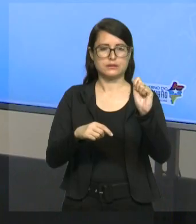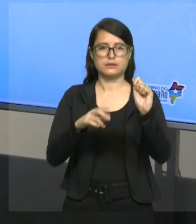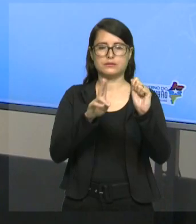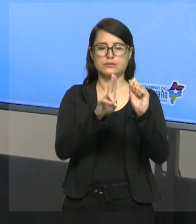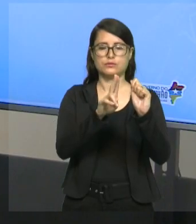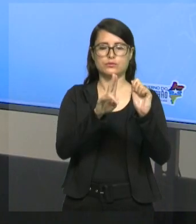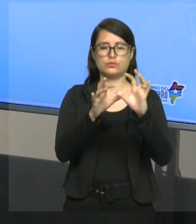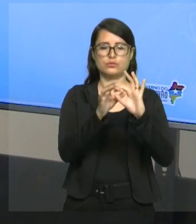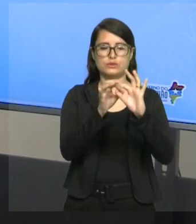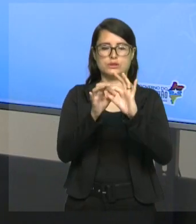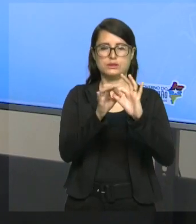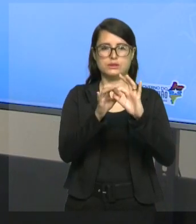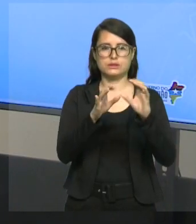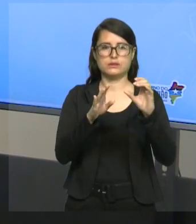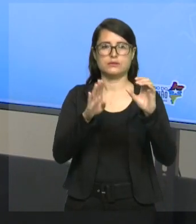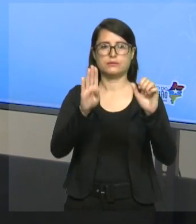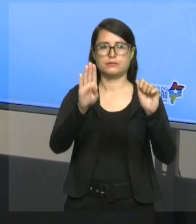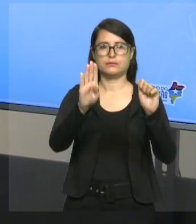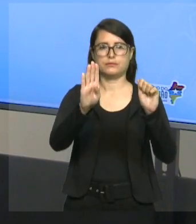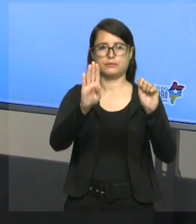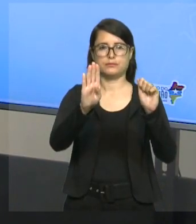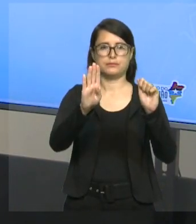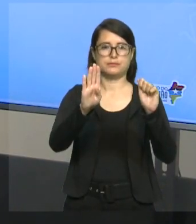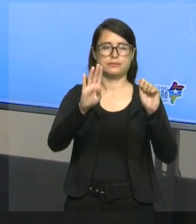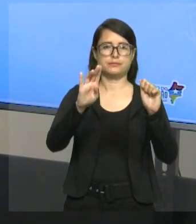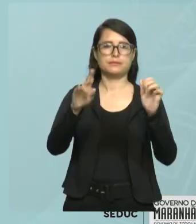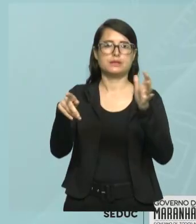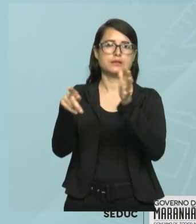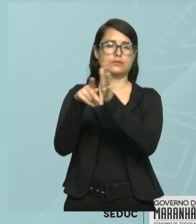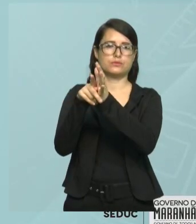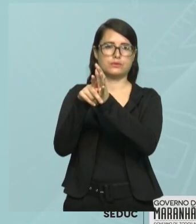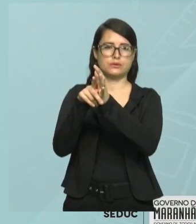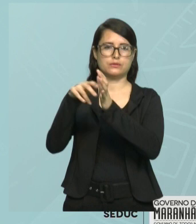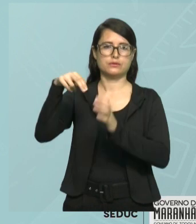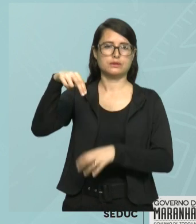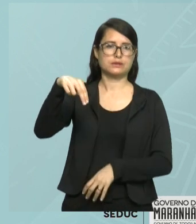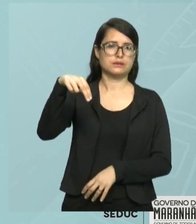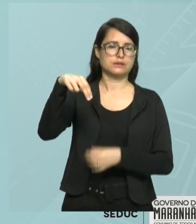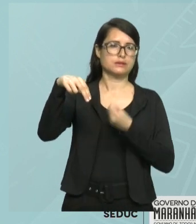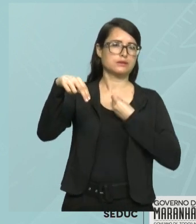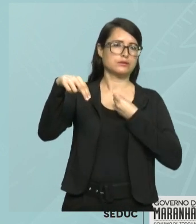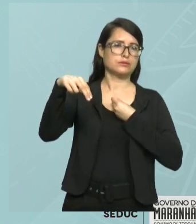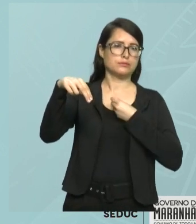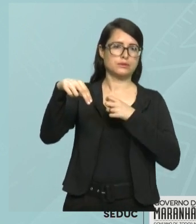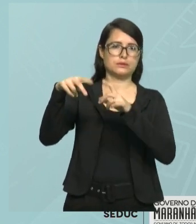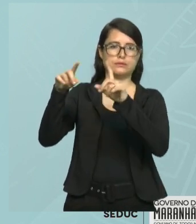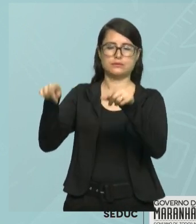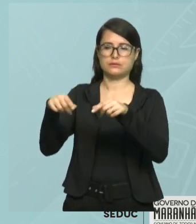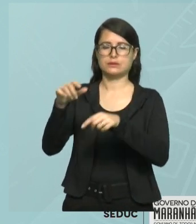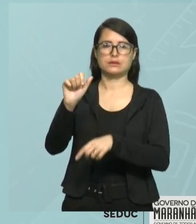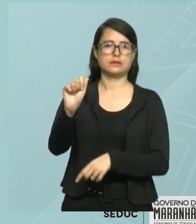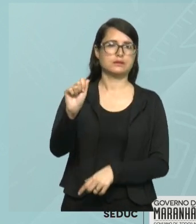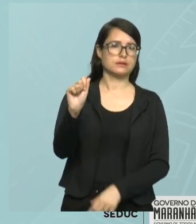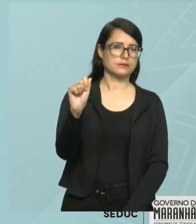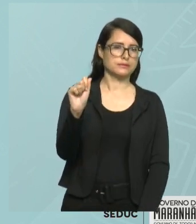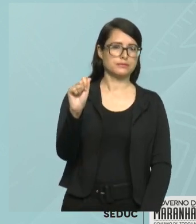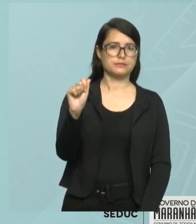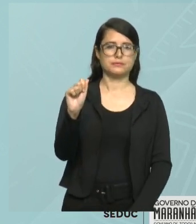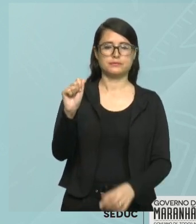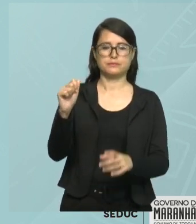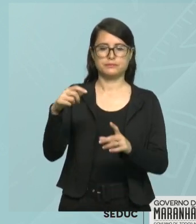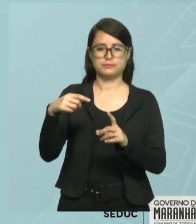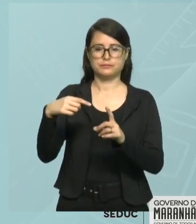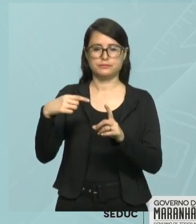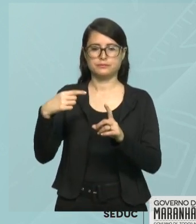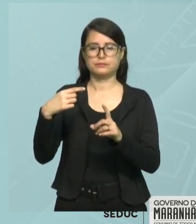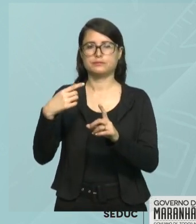número total de elementos de A união B é igual ao número de elementos do conjunto A somados com o número de elementos